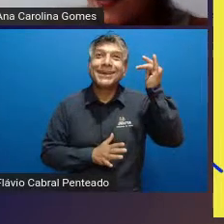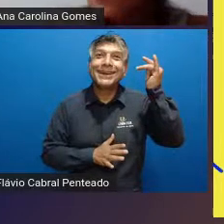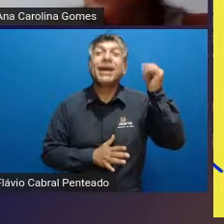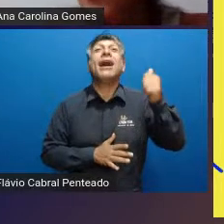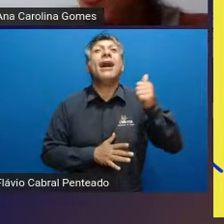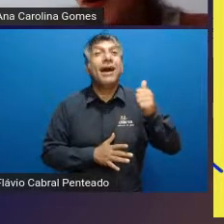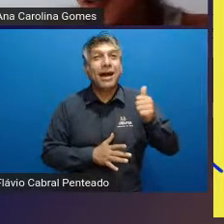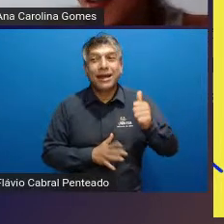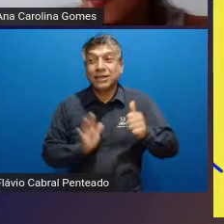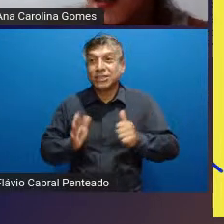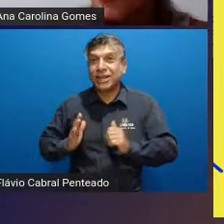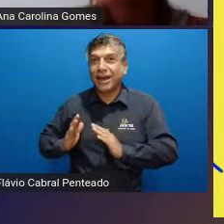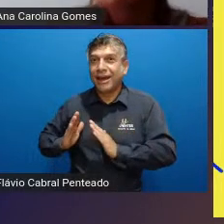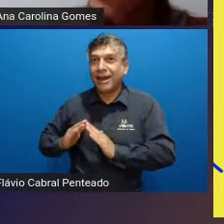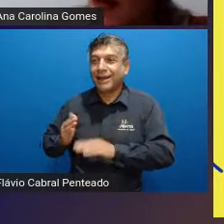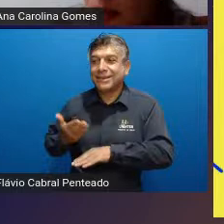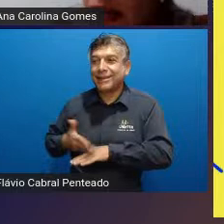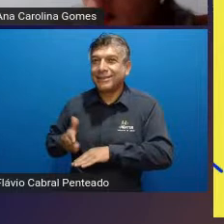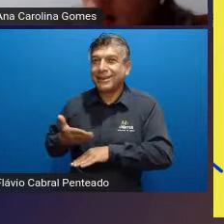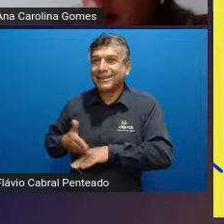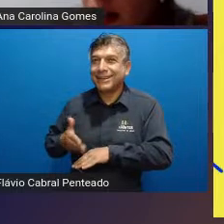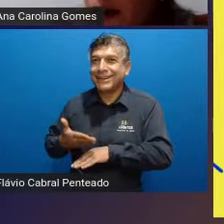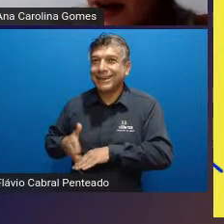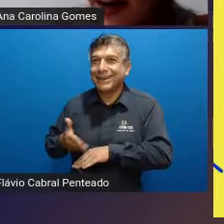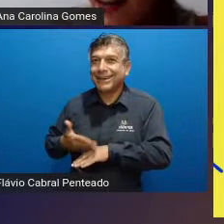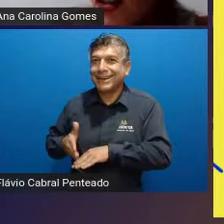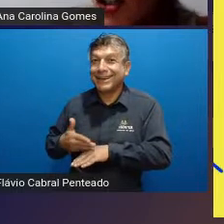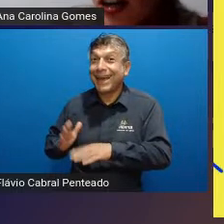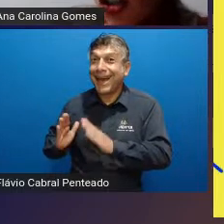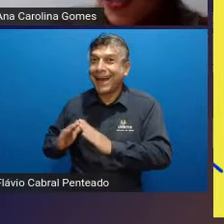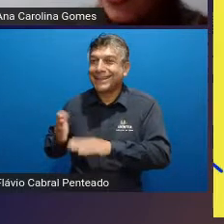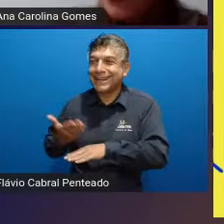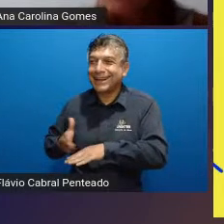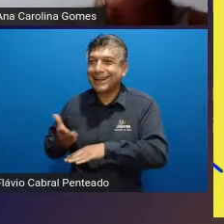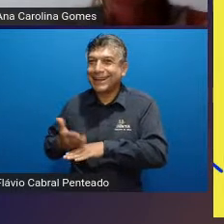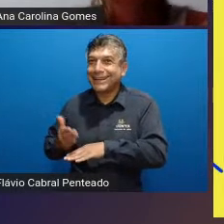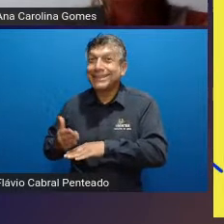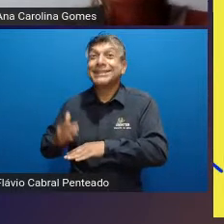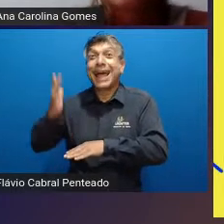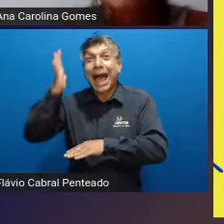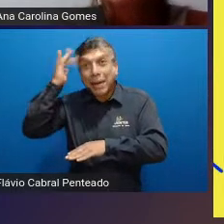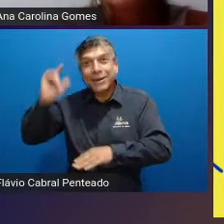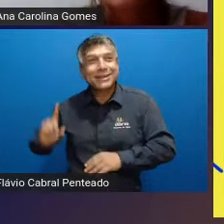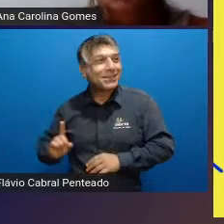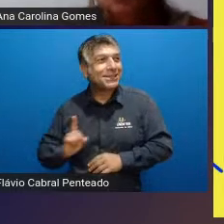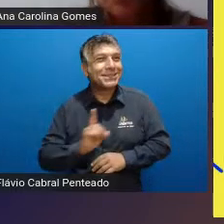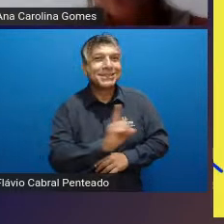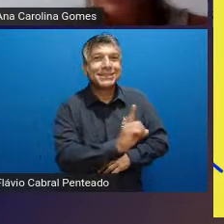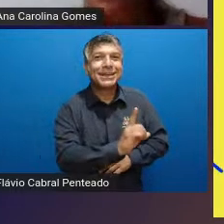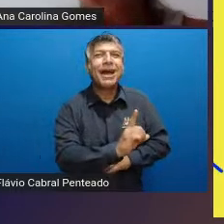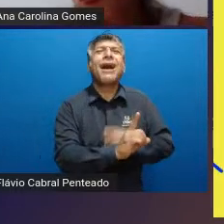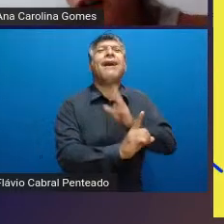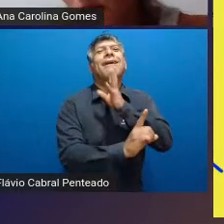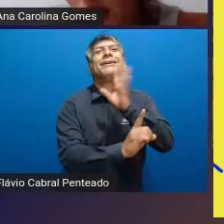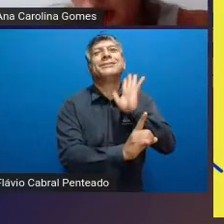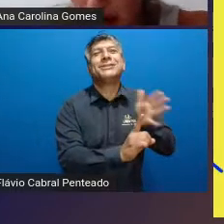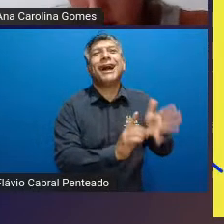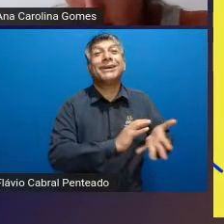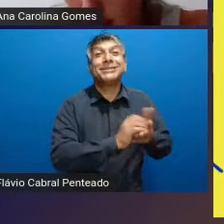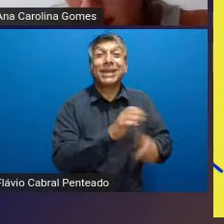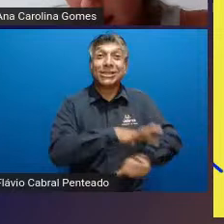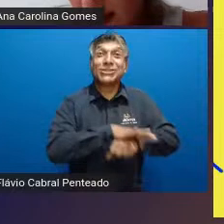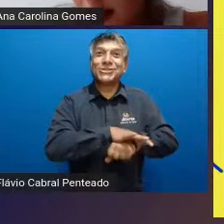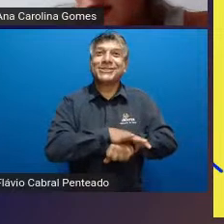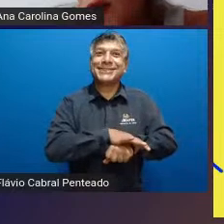passar essa atividade pra criança antes dela chegar no ambiente pra ela já chegar lá um pouco mais adaptada pra ela se sentir um pouco mais segura durante